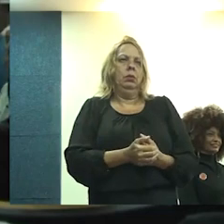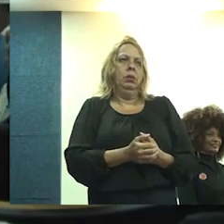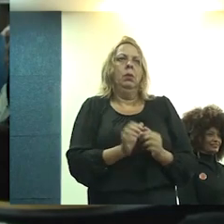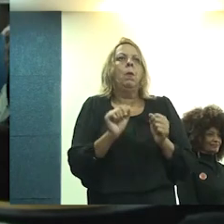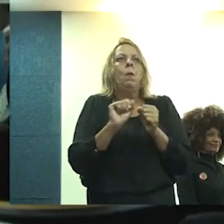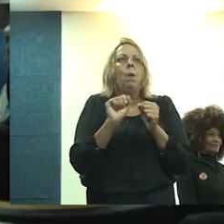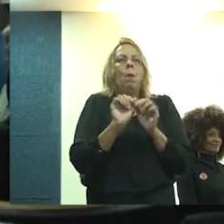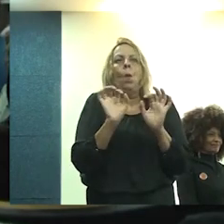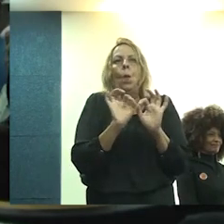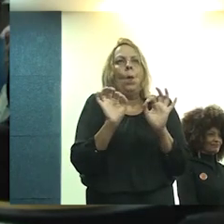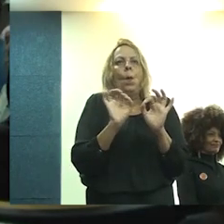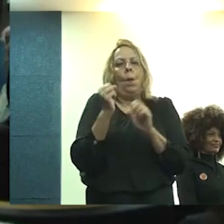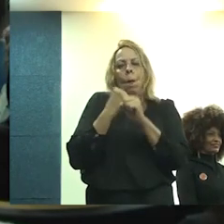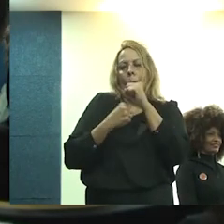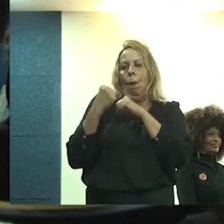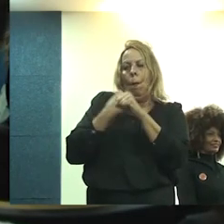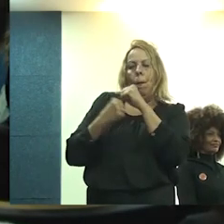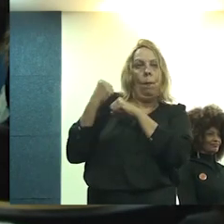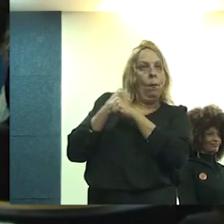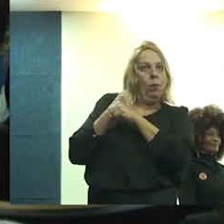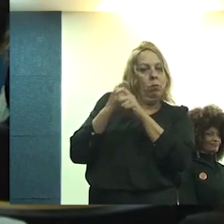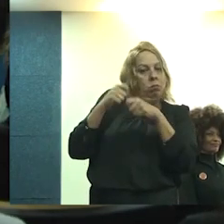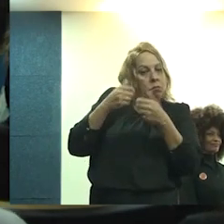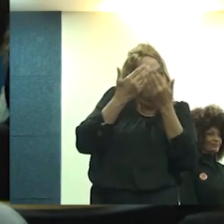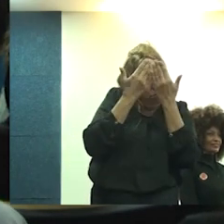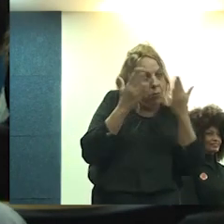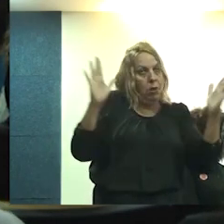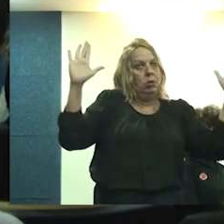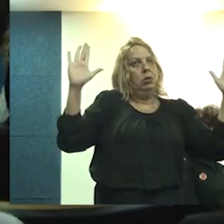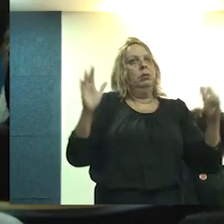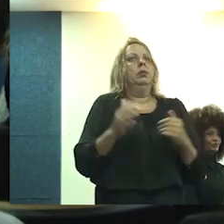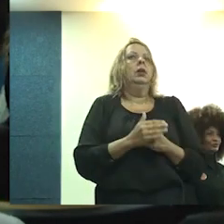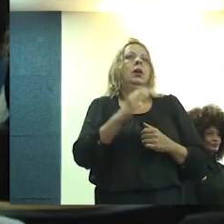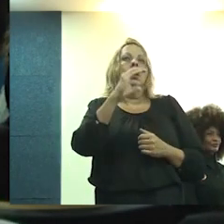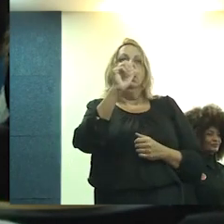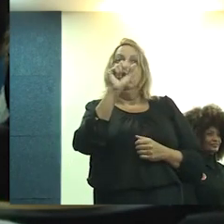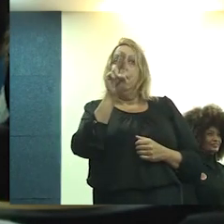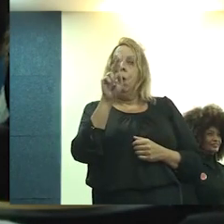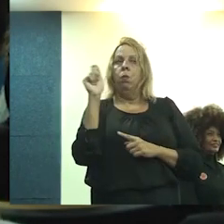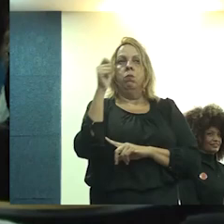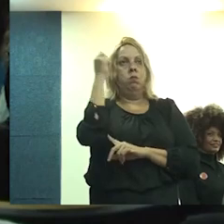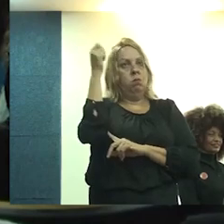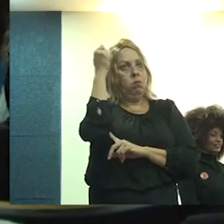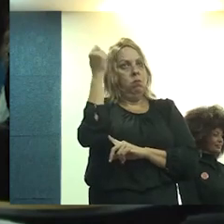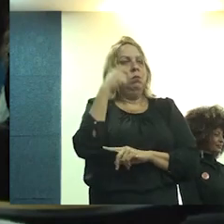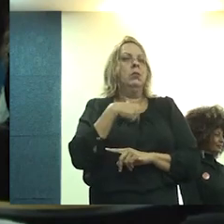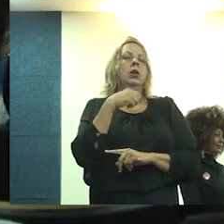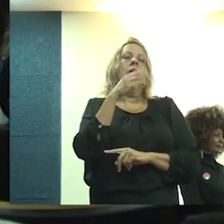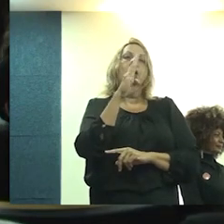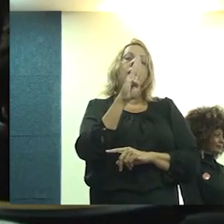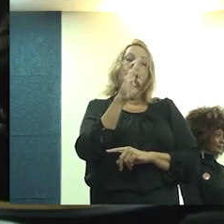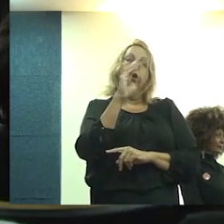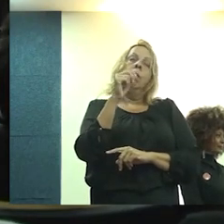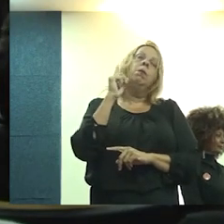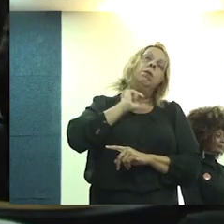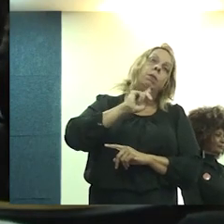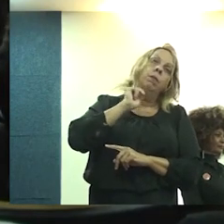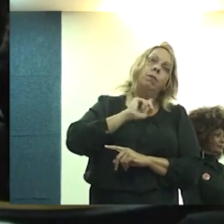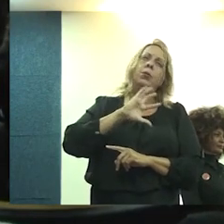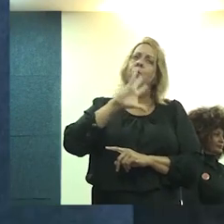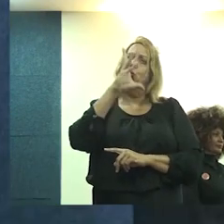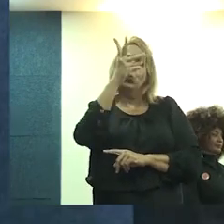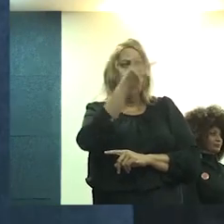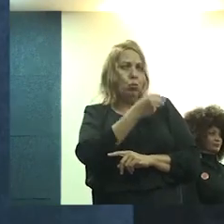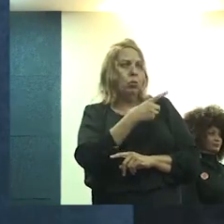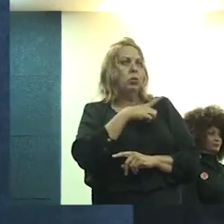Coisa que não foi feita nos últimos anos e que nós possamos ter essas portas abertas. acho que o CAL do Rio Grande do Sul, o CAL-BR, os CAL-UEF,